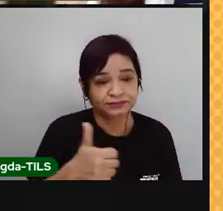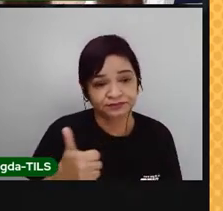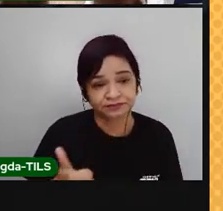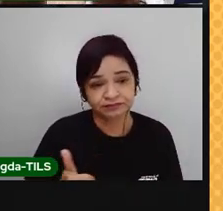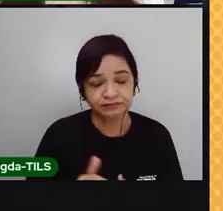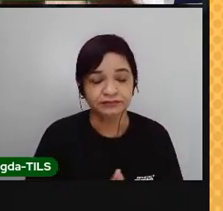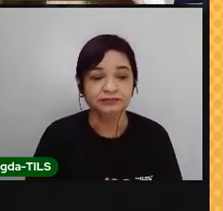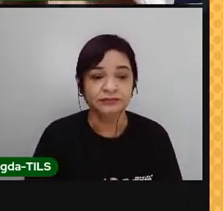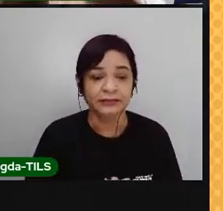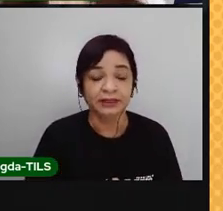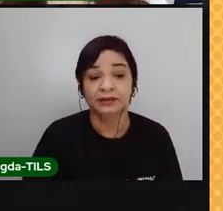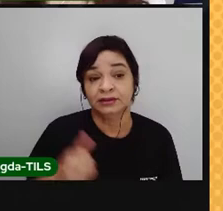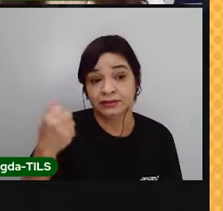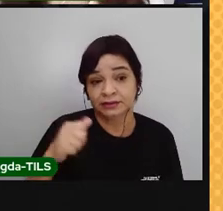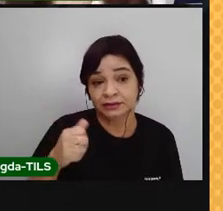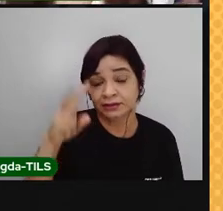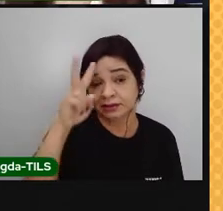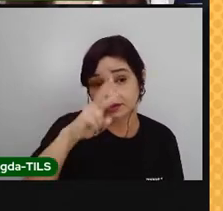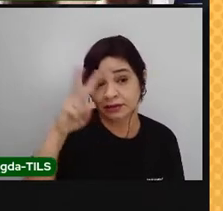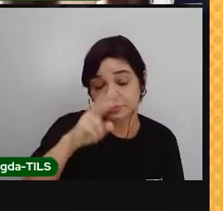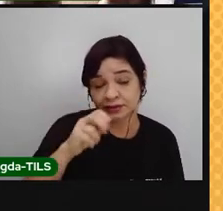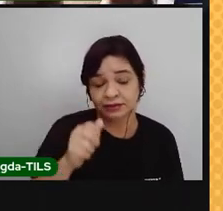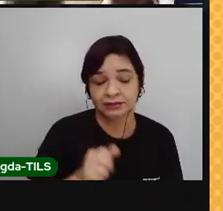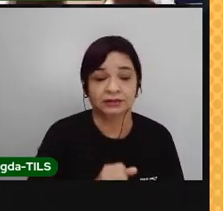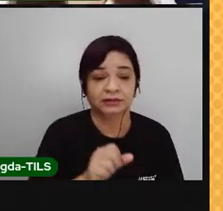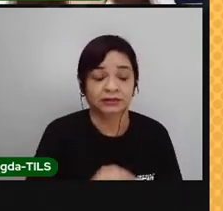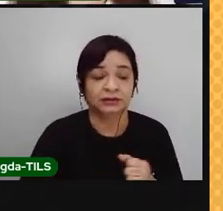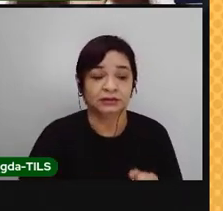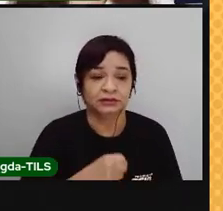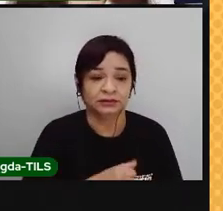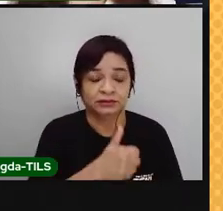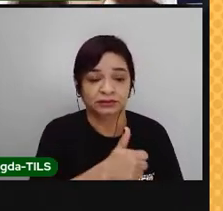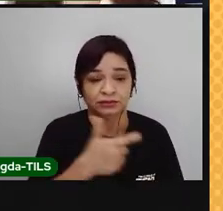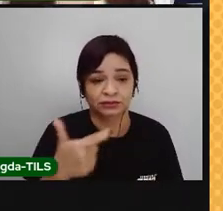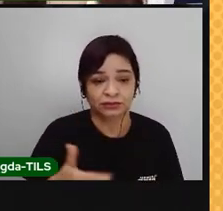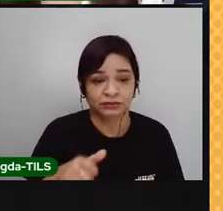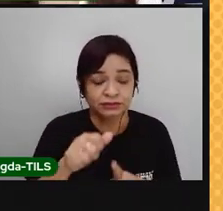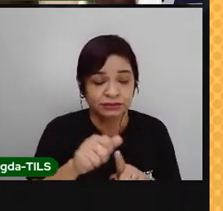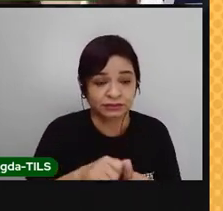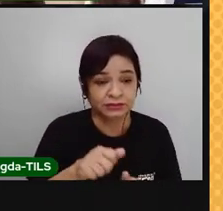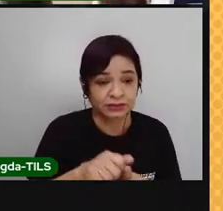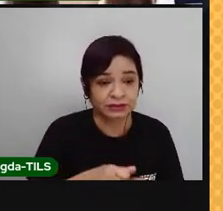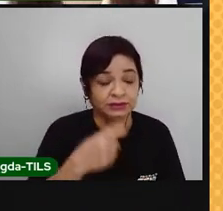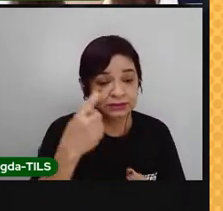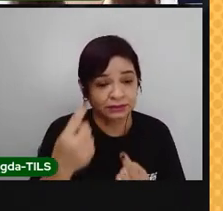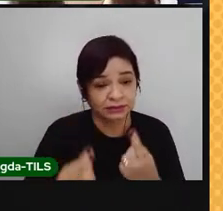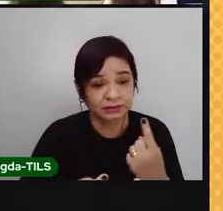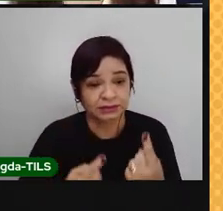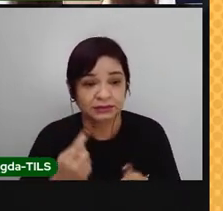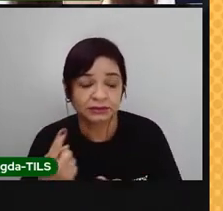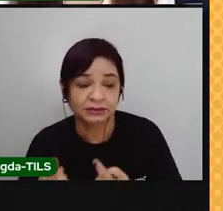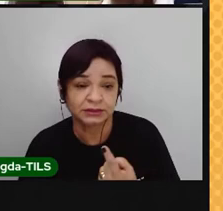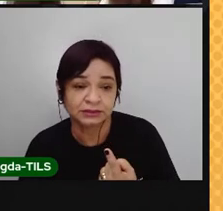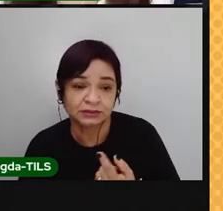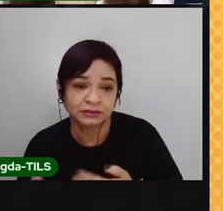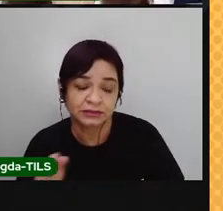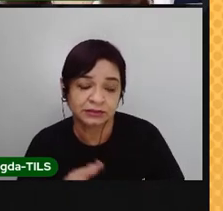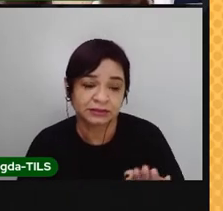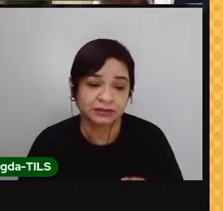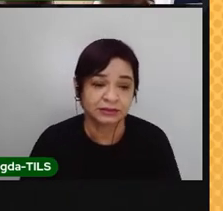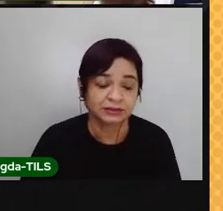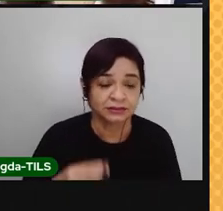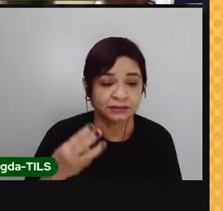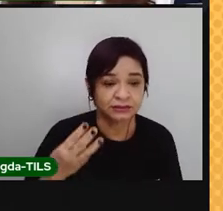lembrar que, como no ano a gente tem 12 meses, e são quatro estações, cada estação tem duração de mais ou menos três meses.